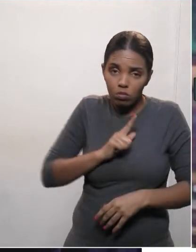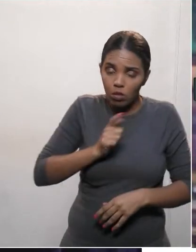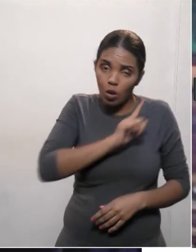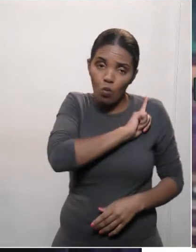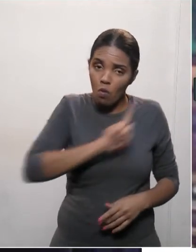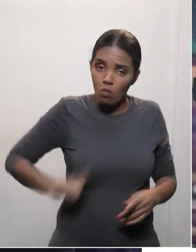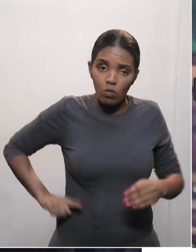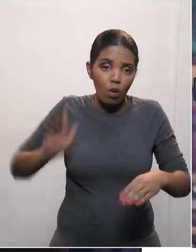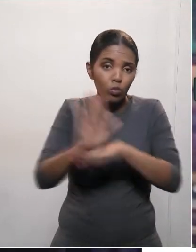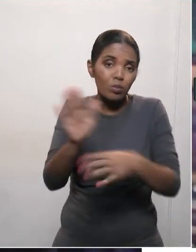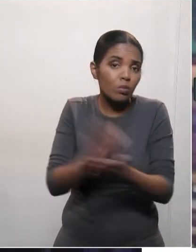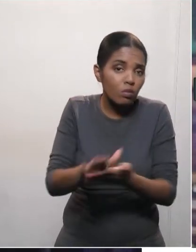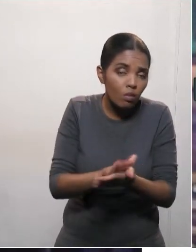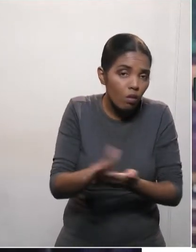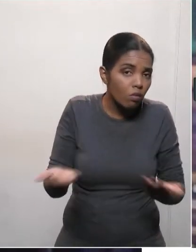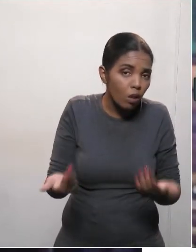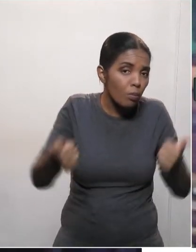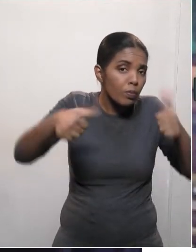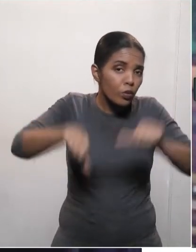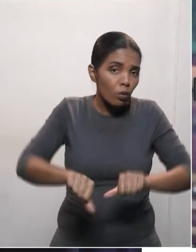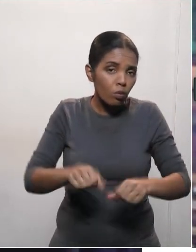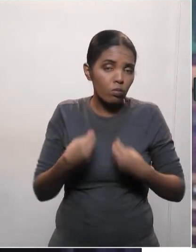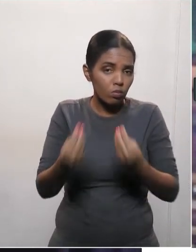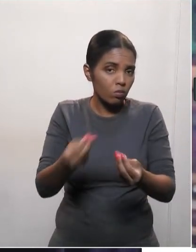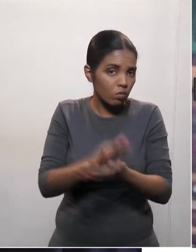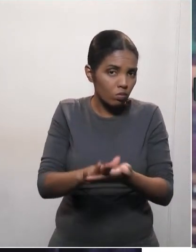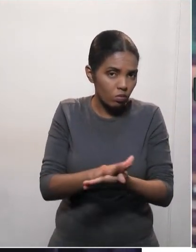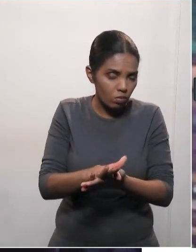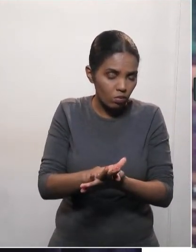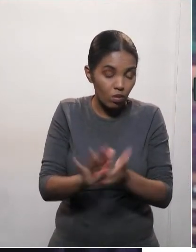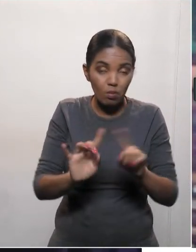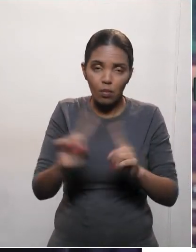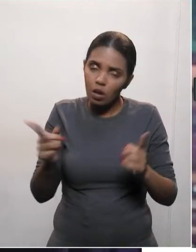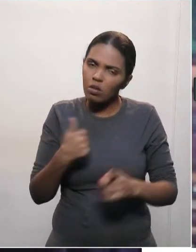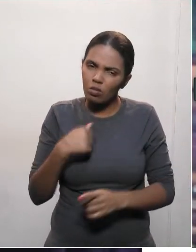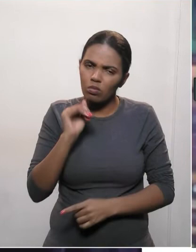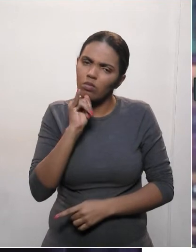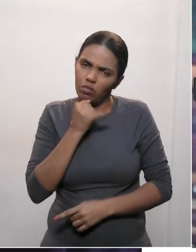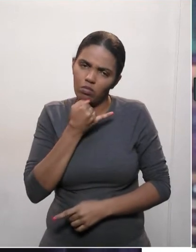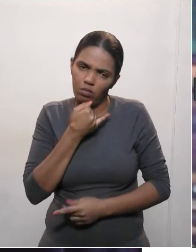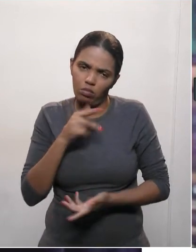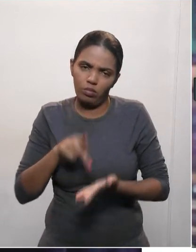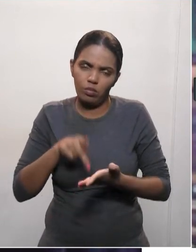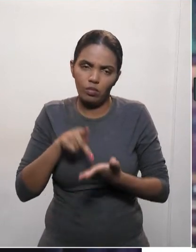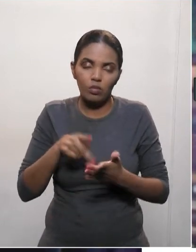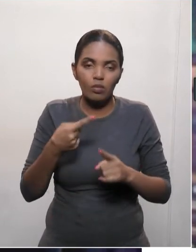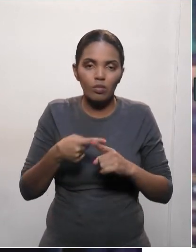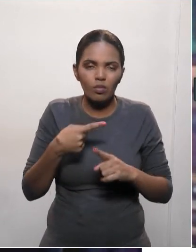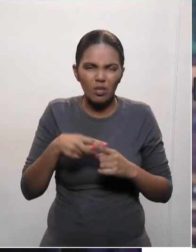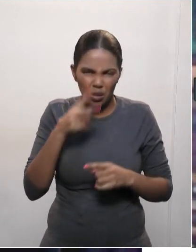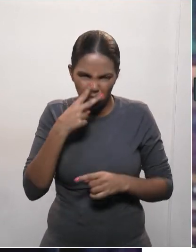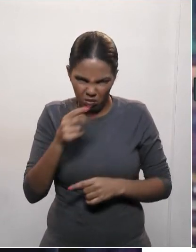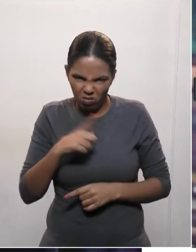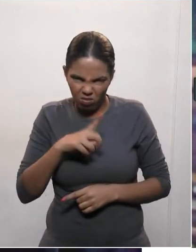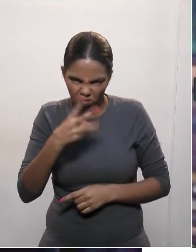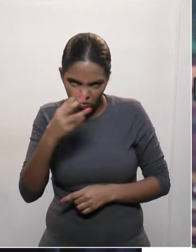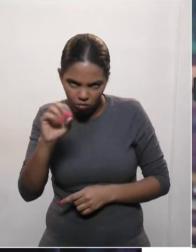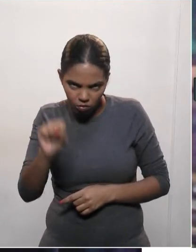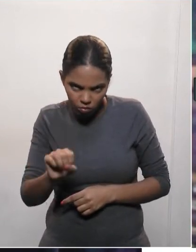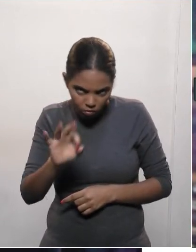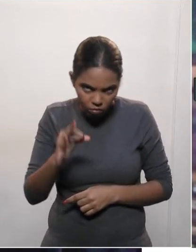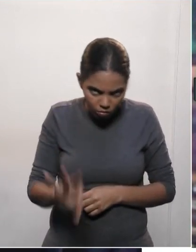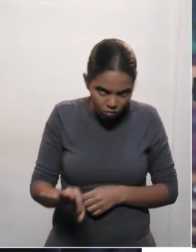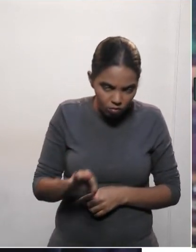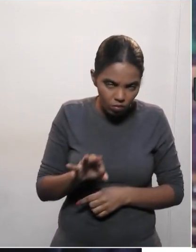Então, não estamos aqui para brigar, senhor governador. Só que eu fico muito triste que eu vejo... Acho que eu tenho mais 30 segundos, né, senhor presidente?